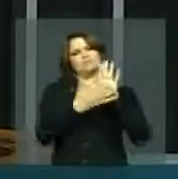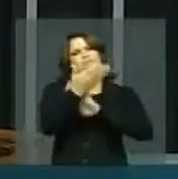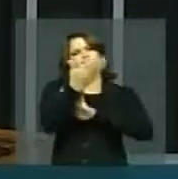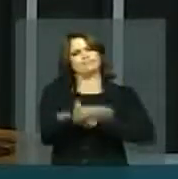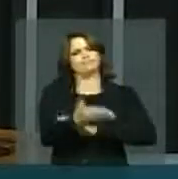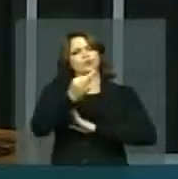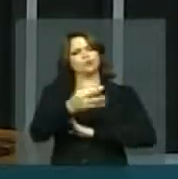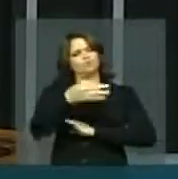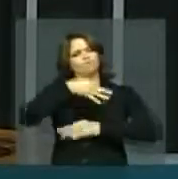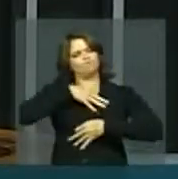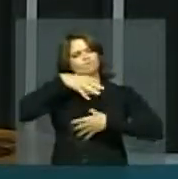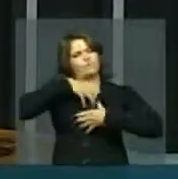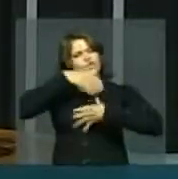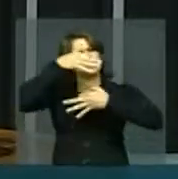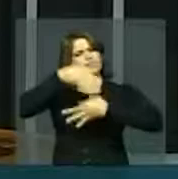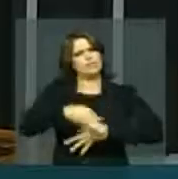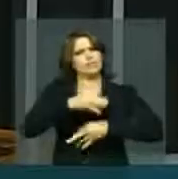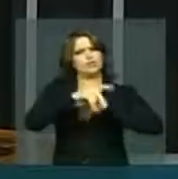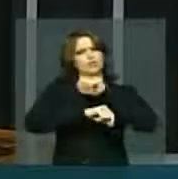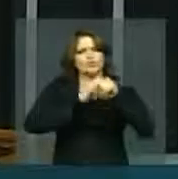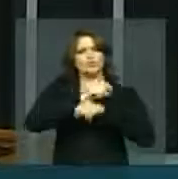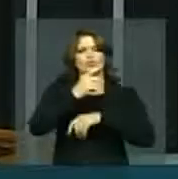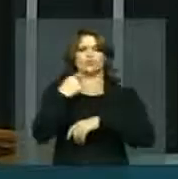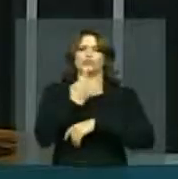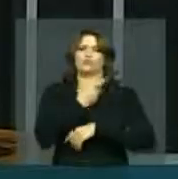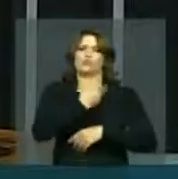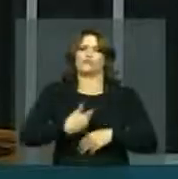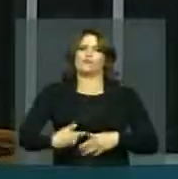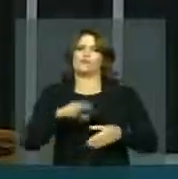a postura correta, sensata do nosso governo nesta área. Obrigado.